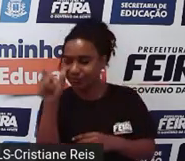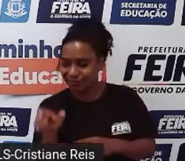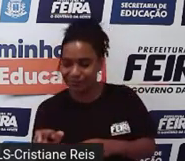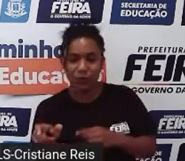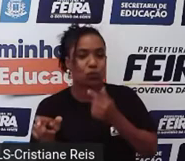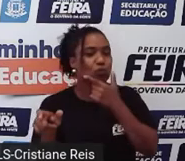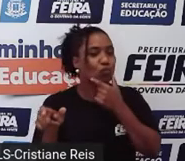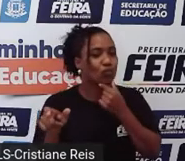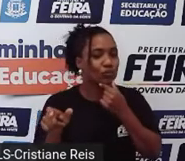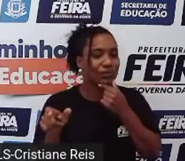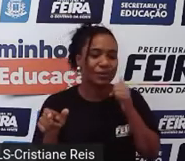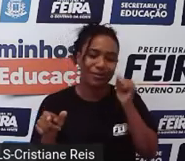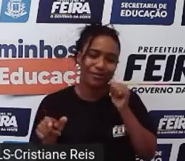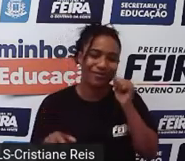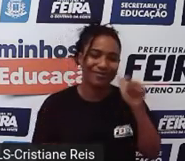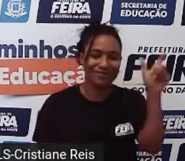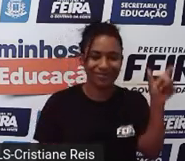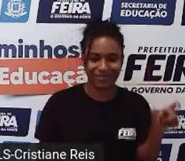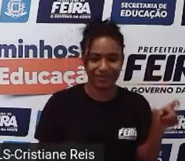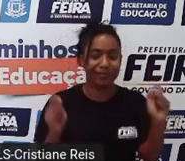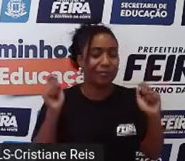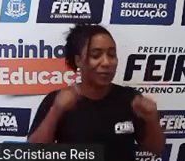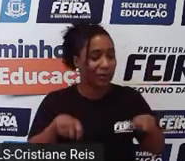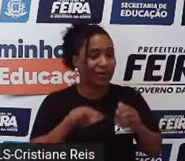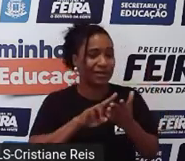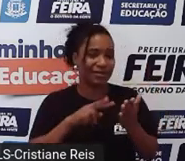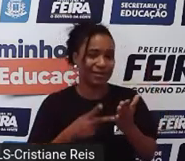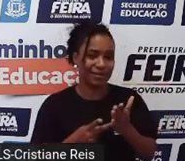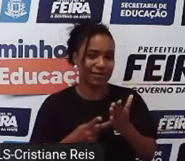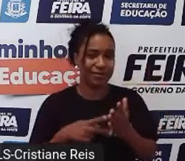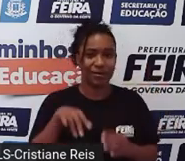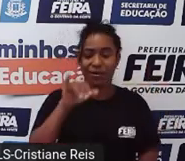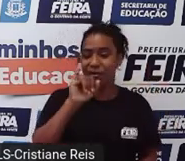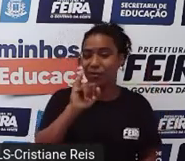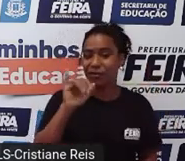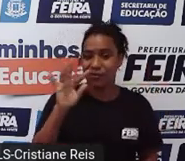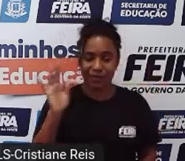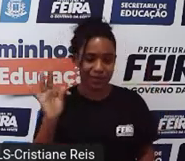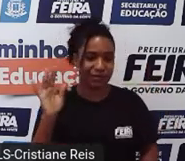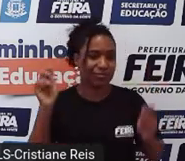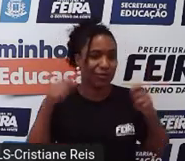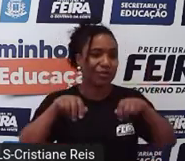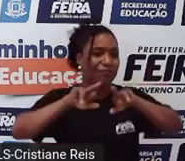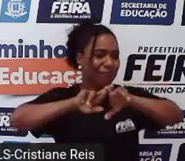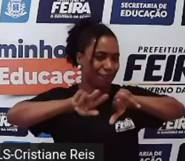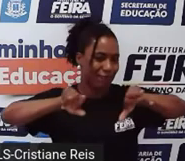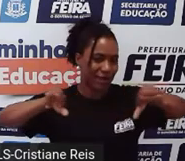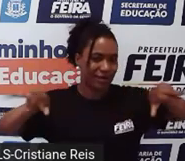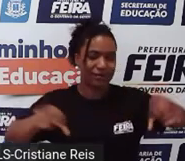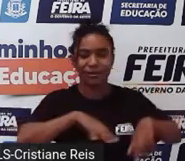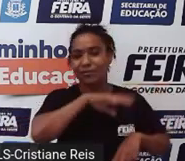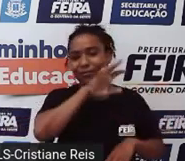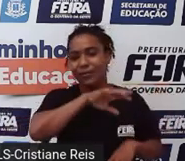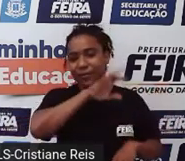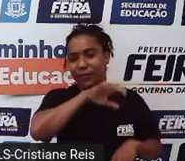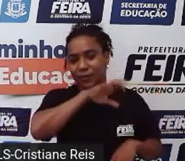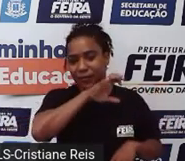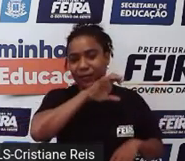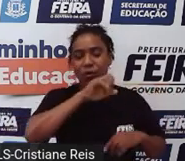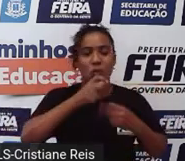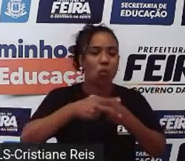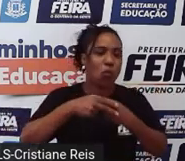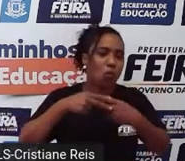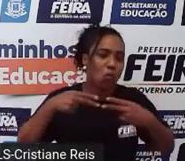ele ou ela. E a gente pode usar o it em diversas situações. Animais, objetos,